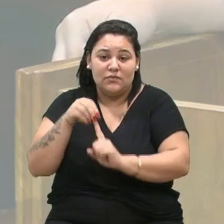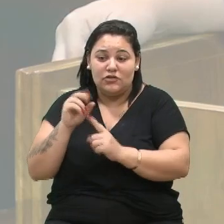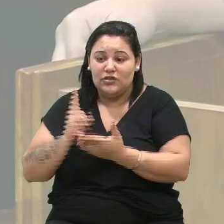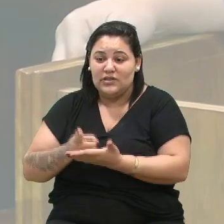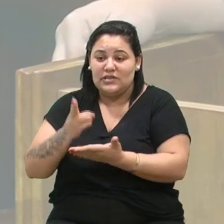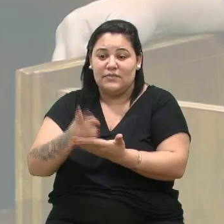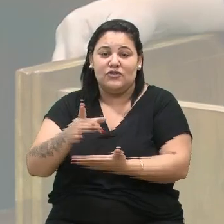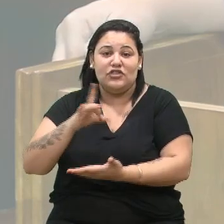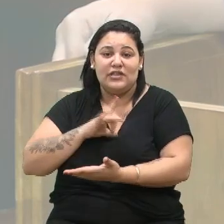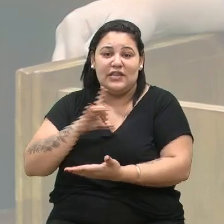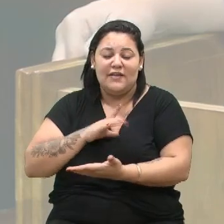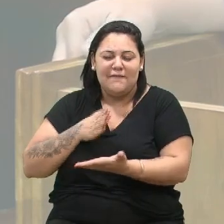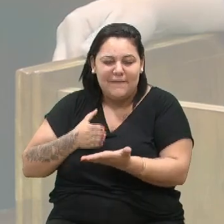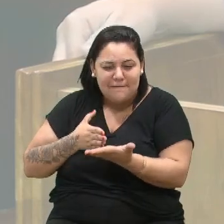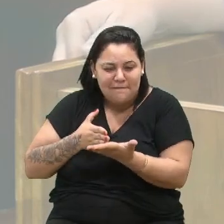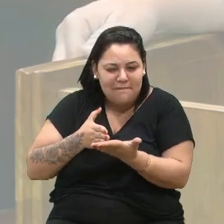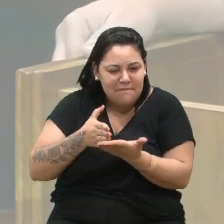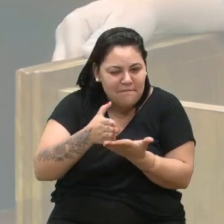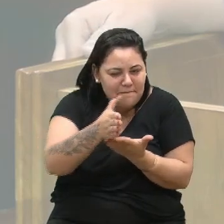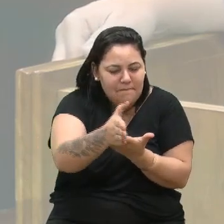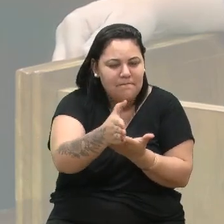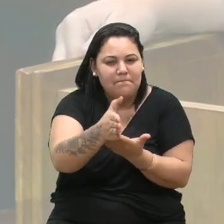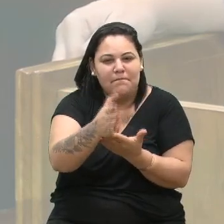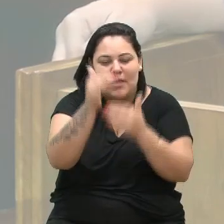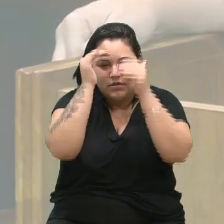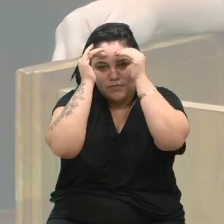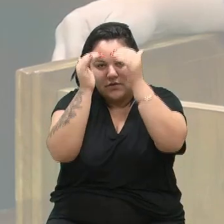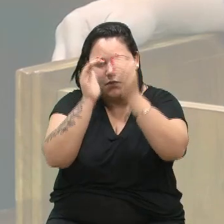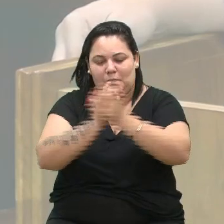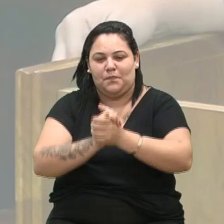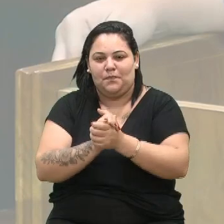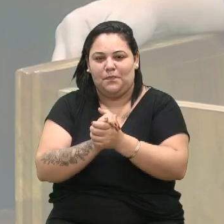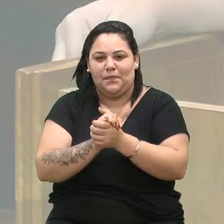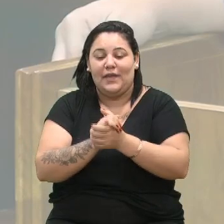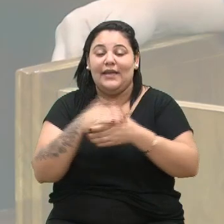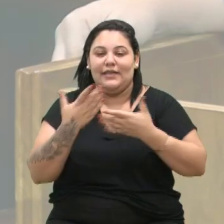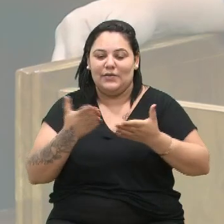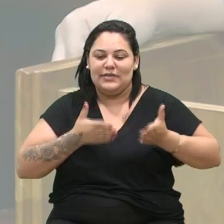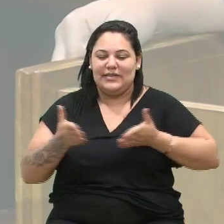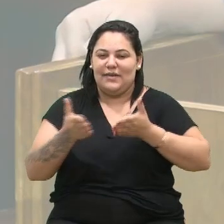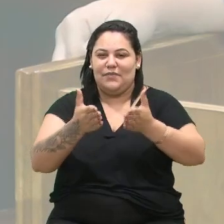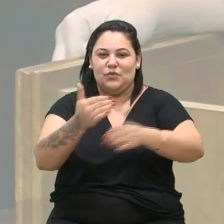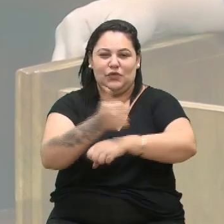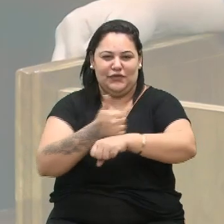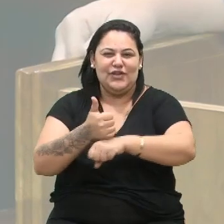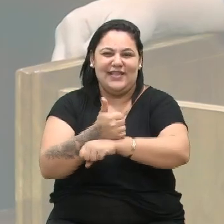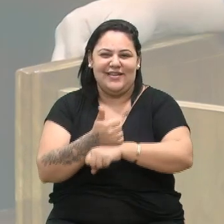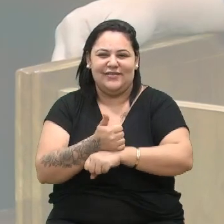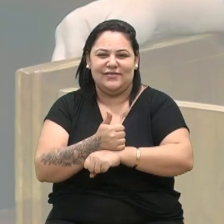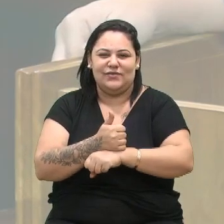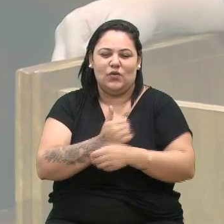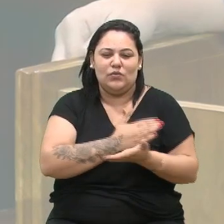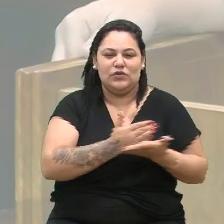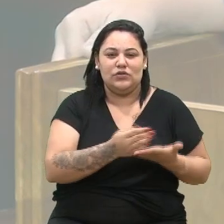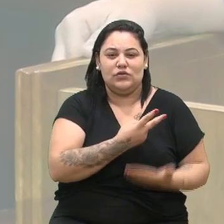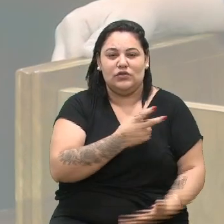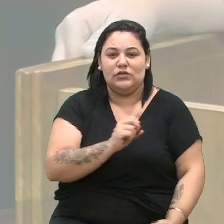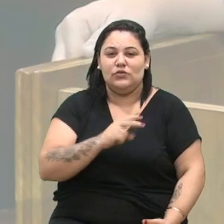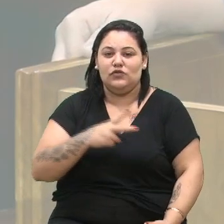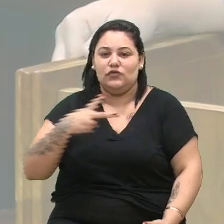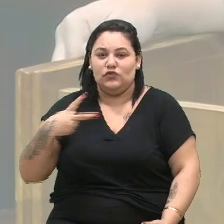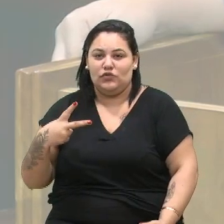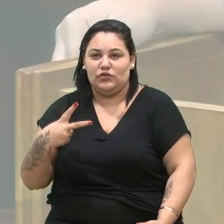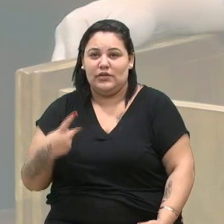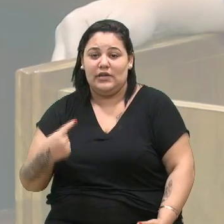teve fidelidade um com o outro. Então, essa caminhada que foi em 2022, para